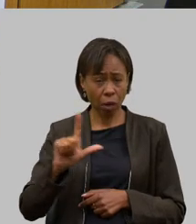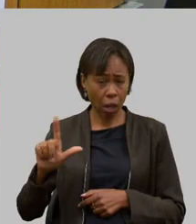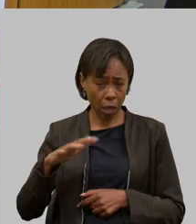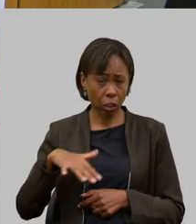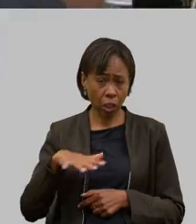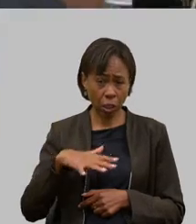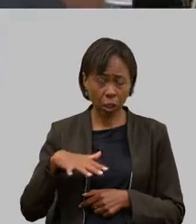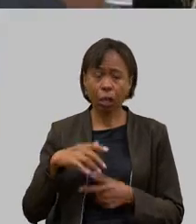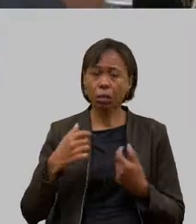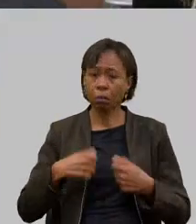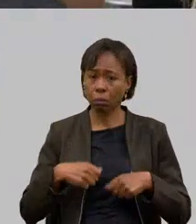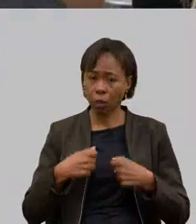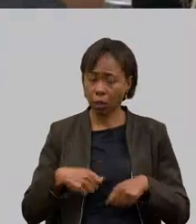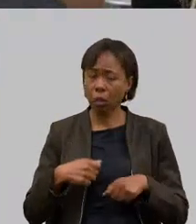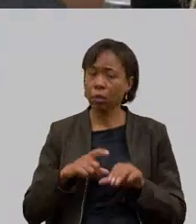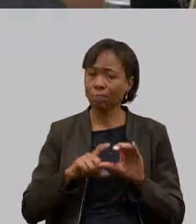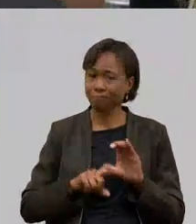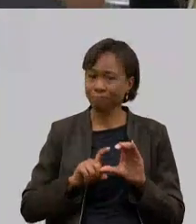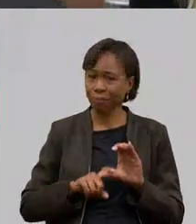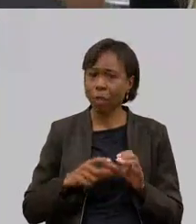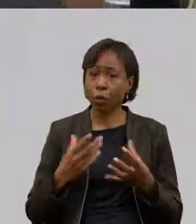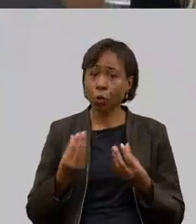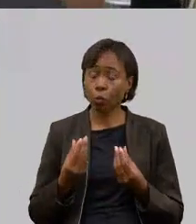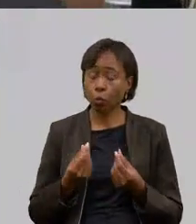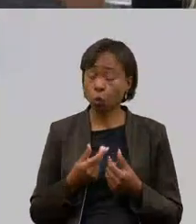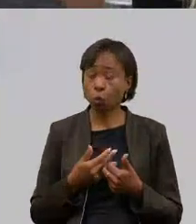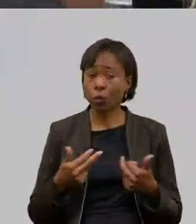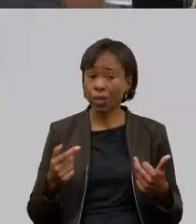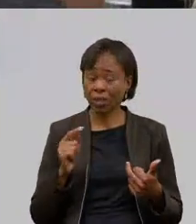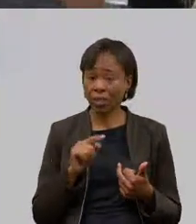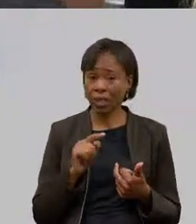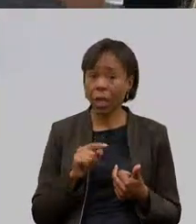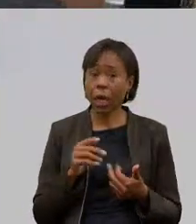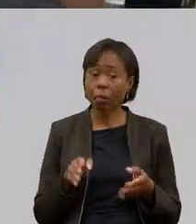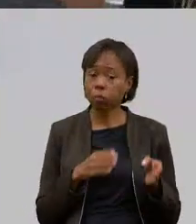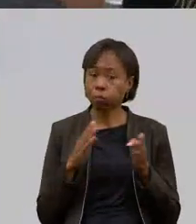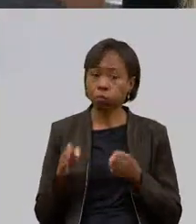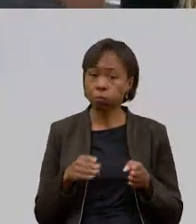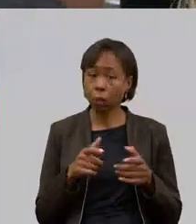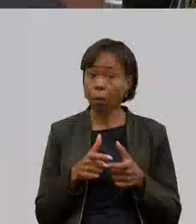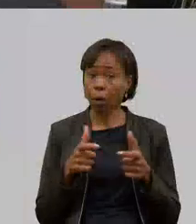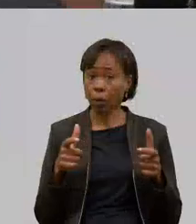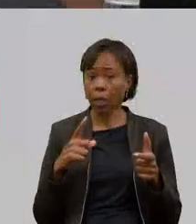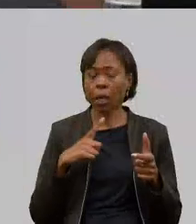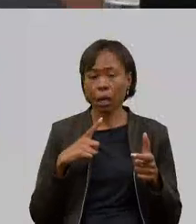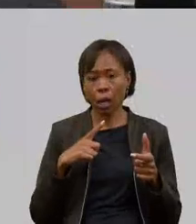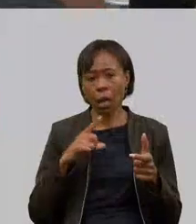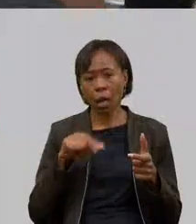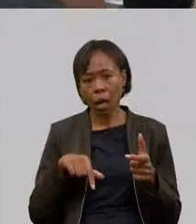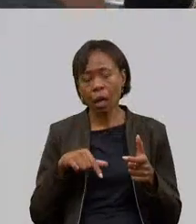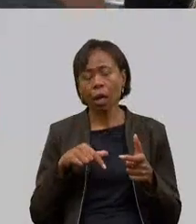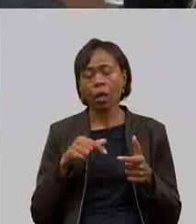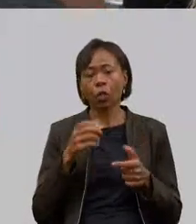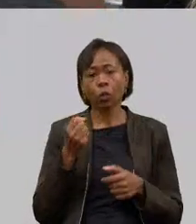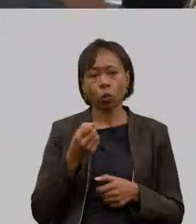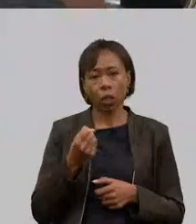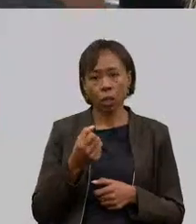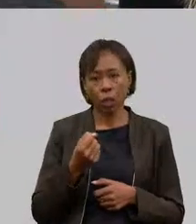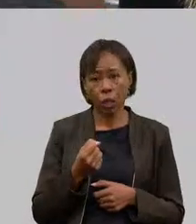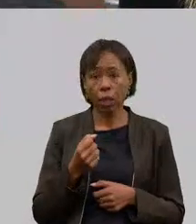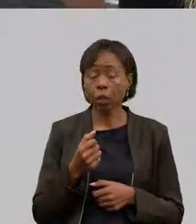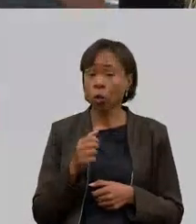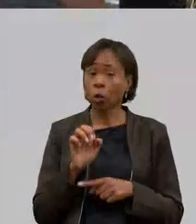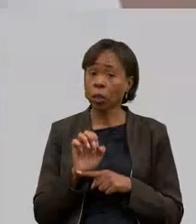depende muito ali boa parte dos produtores são produtores de leite a gente sabe que o Estado quase todos os